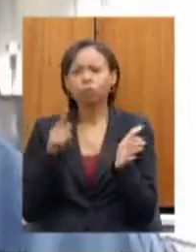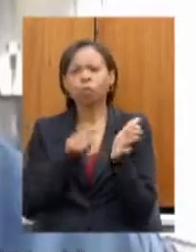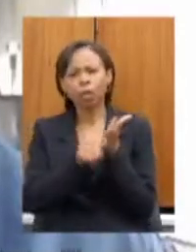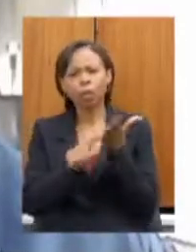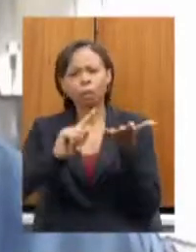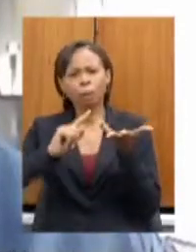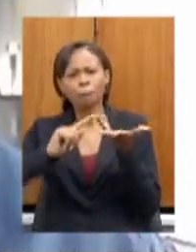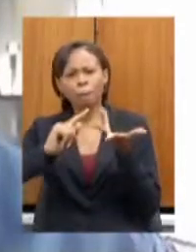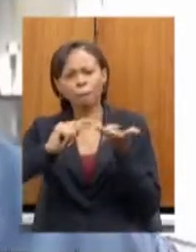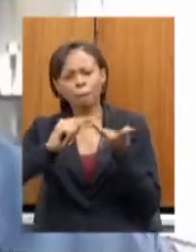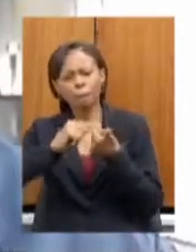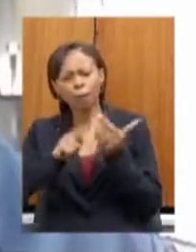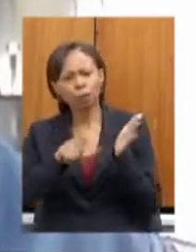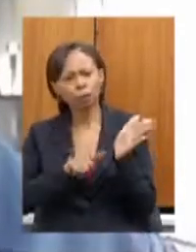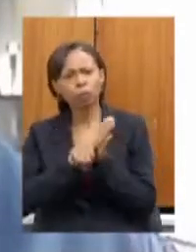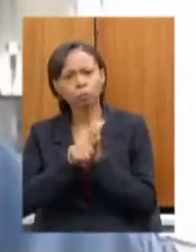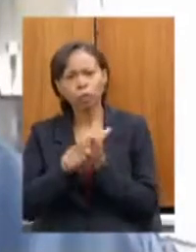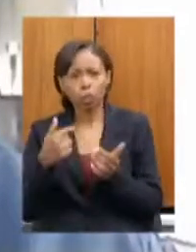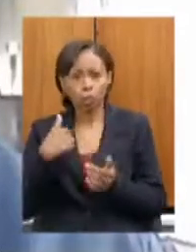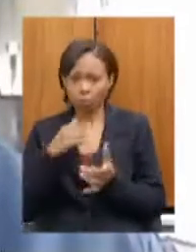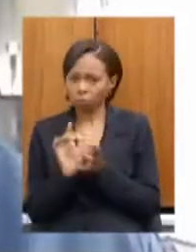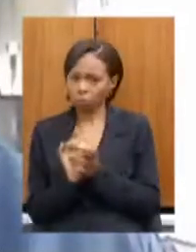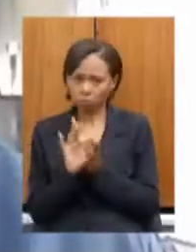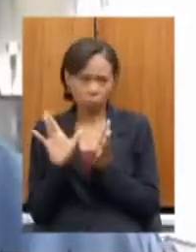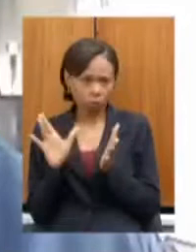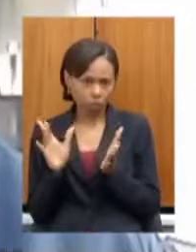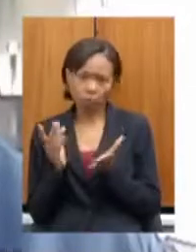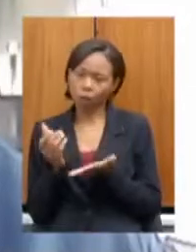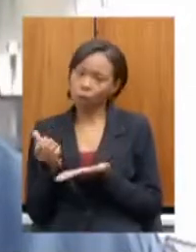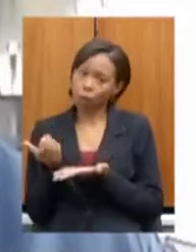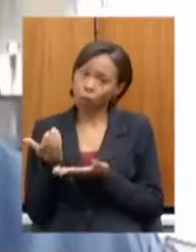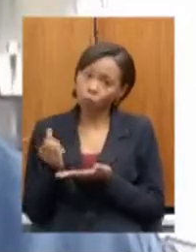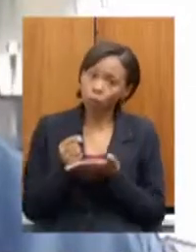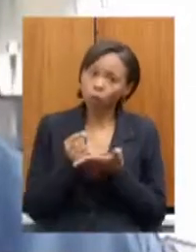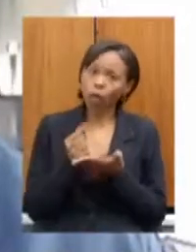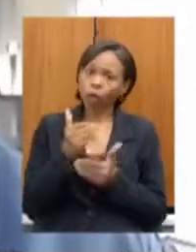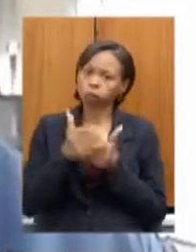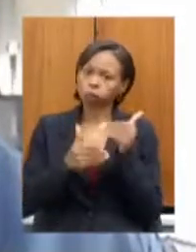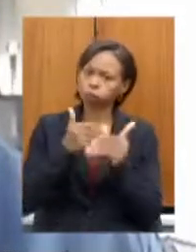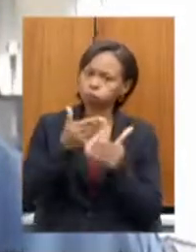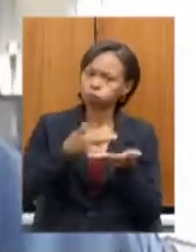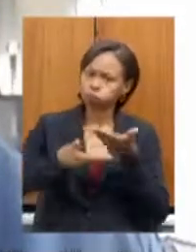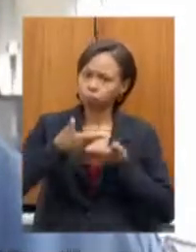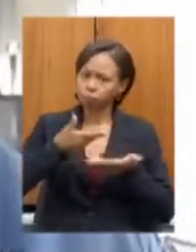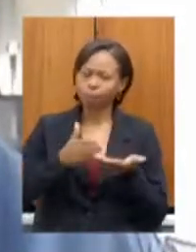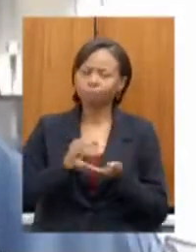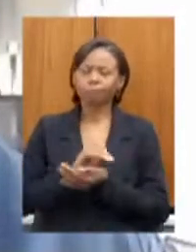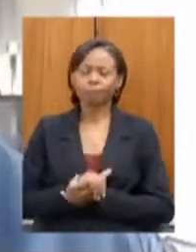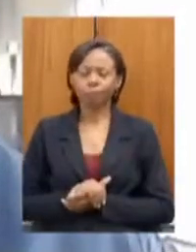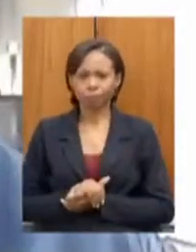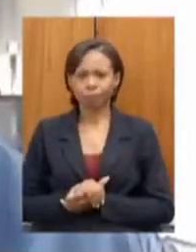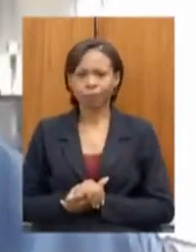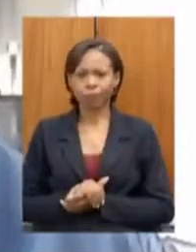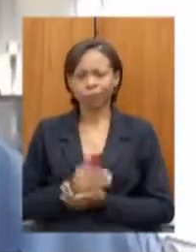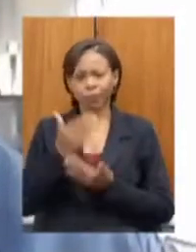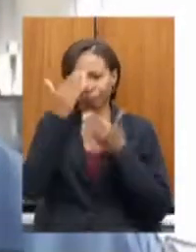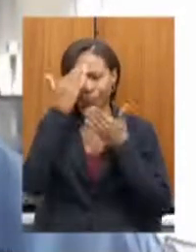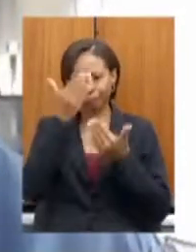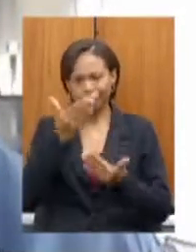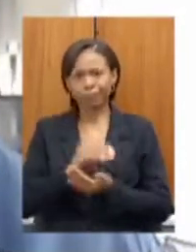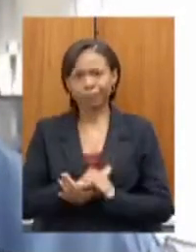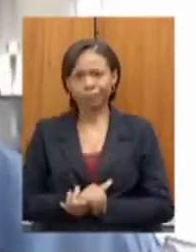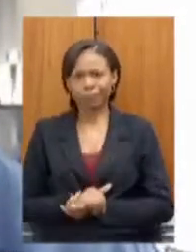respostas e me colocar à disposição no sentido de construir um andamento para todas. Muito obrigado.